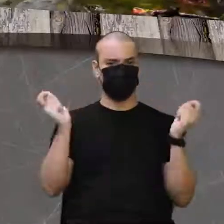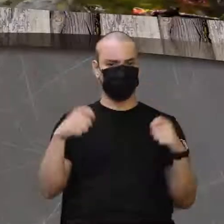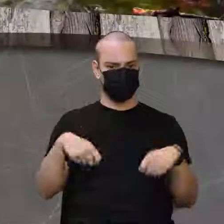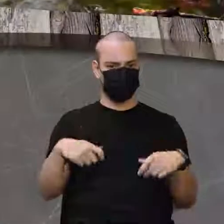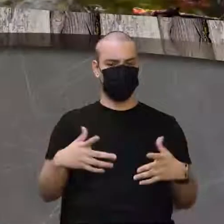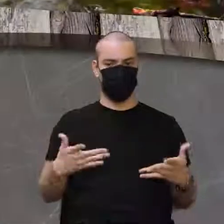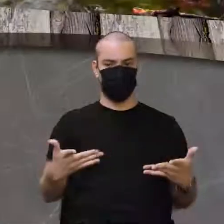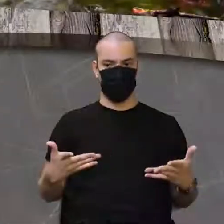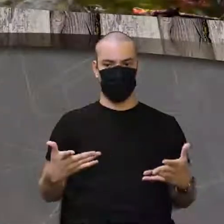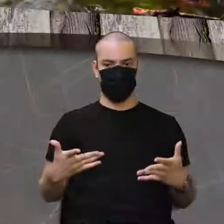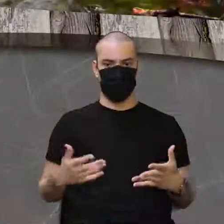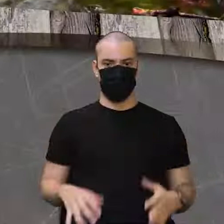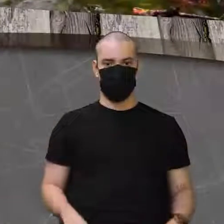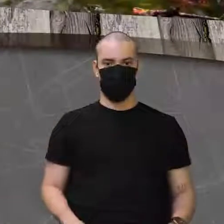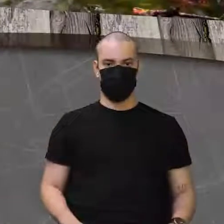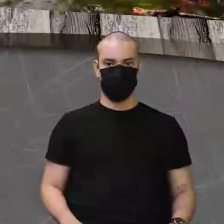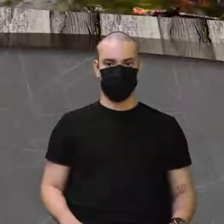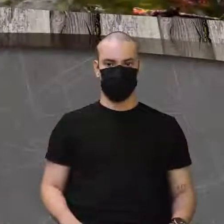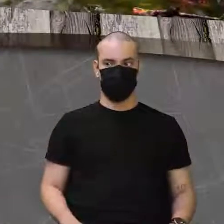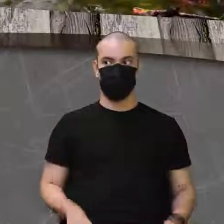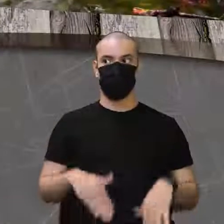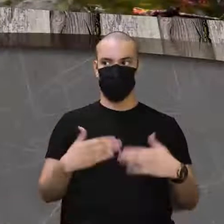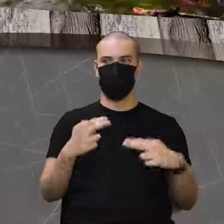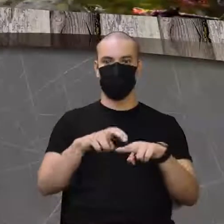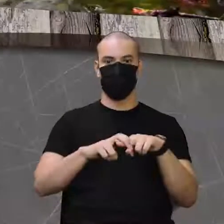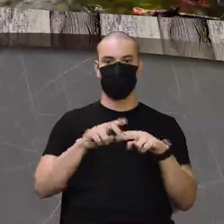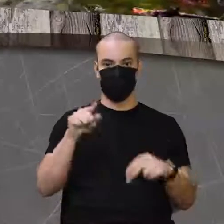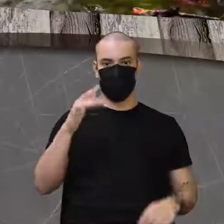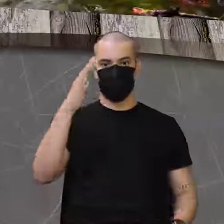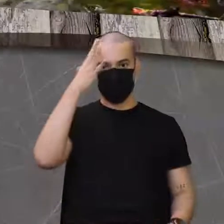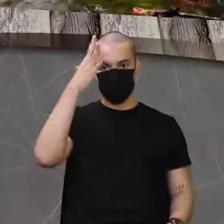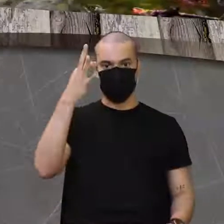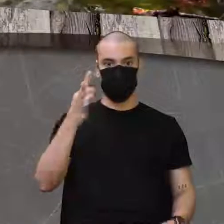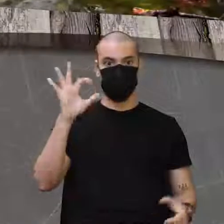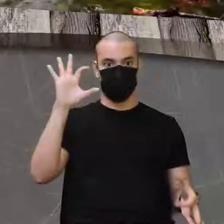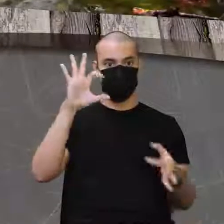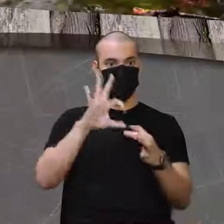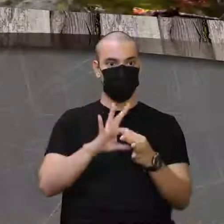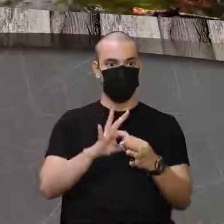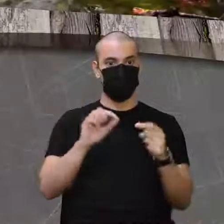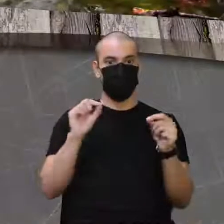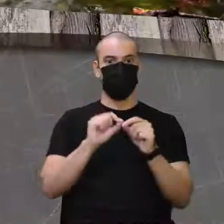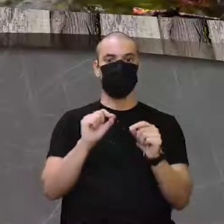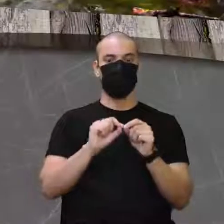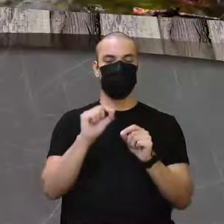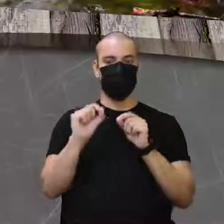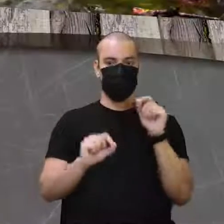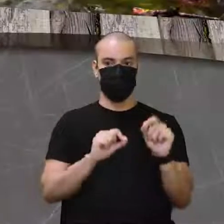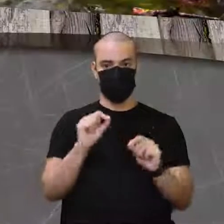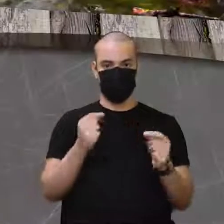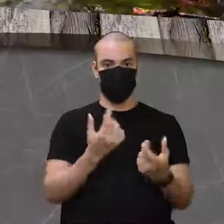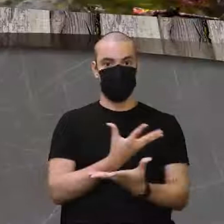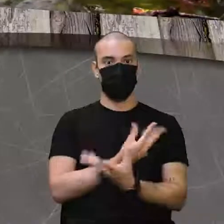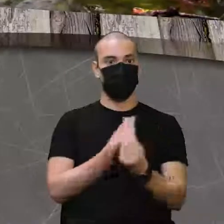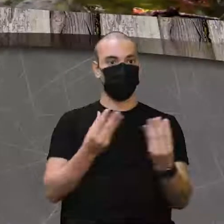Com certeza. E aí, essa compreensão fez com que muitos